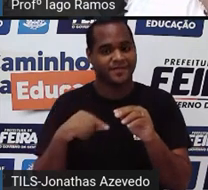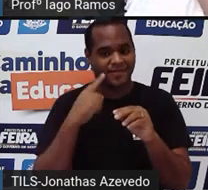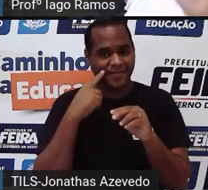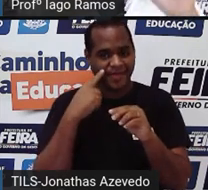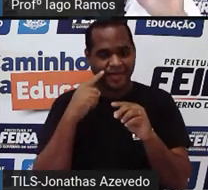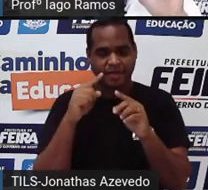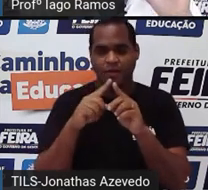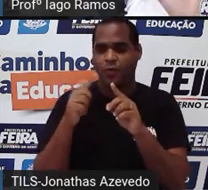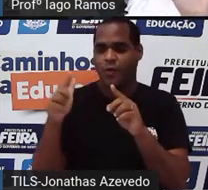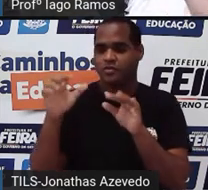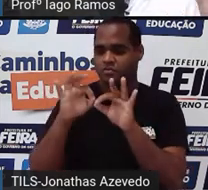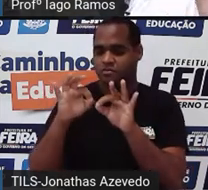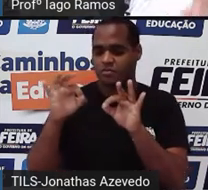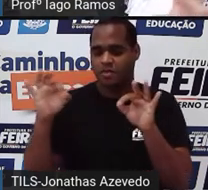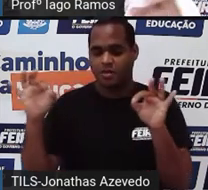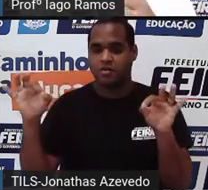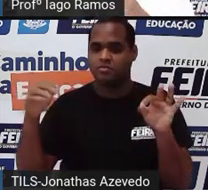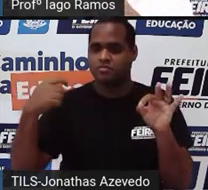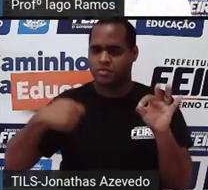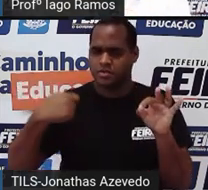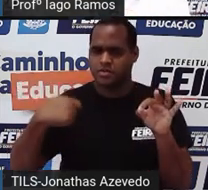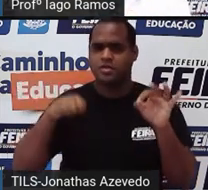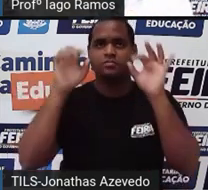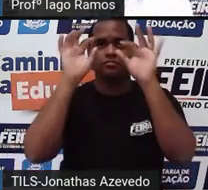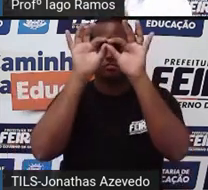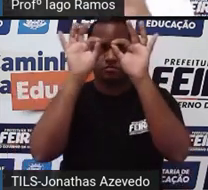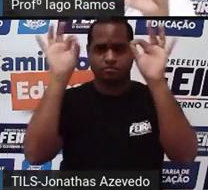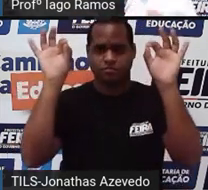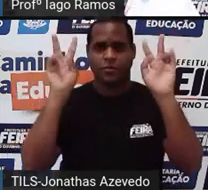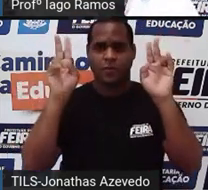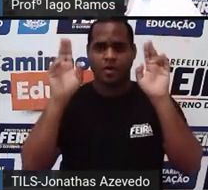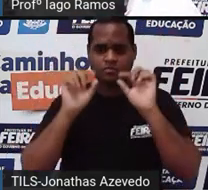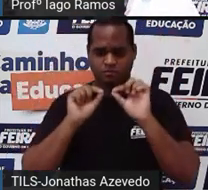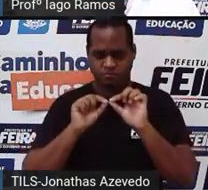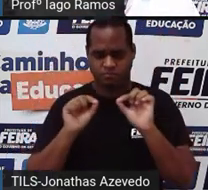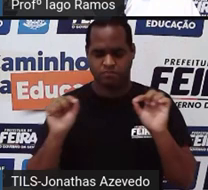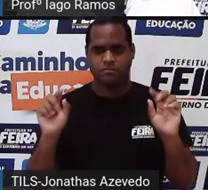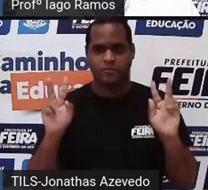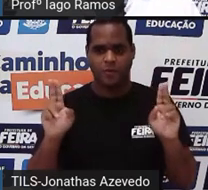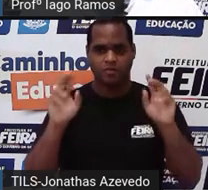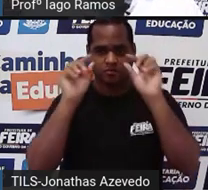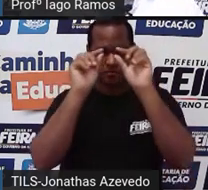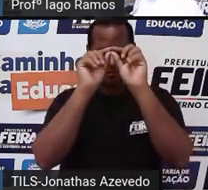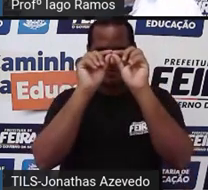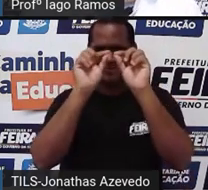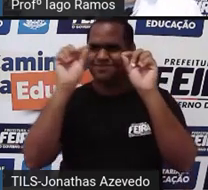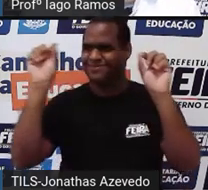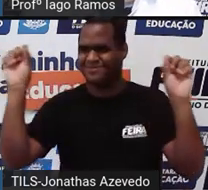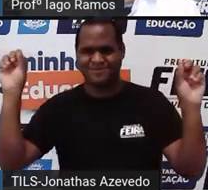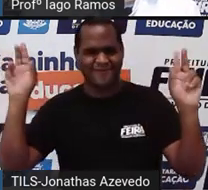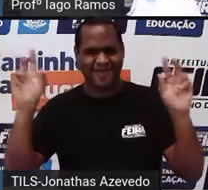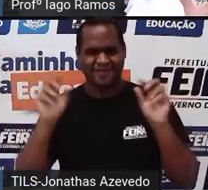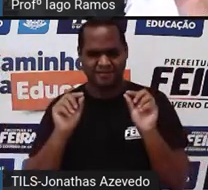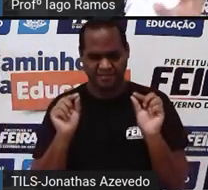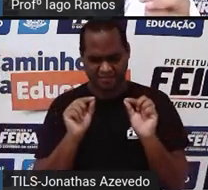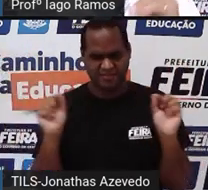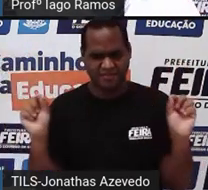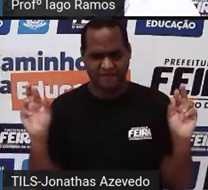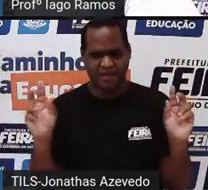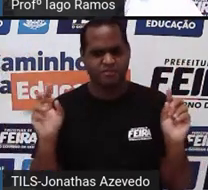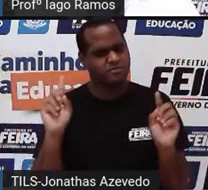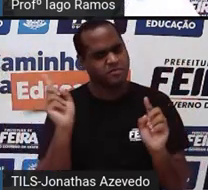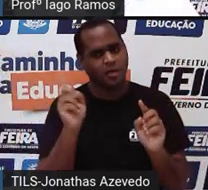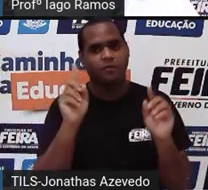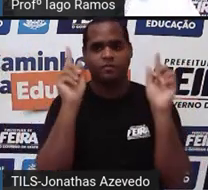lado, se um lado aumenta, os outros lados precisam aumentar da mesma forma. Ou se um lado diminui, os